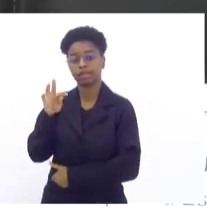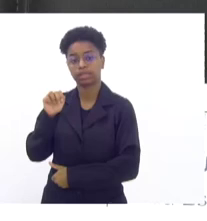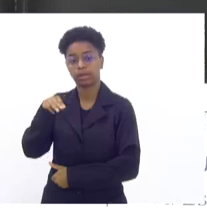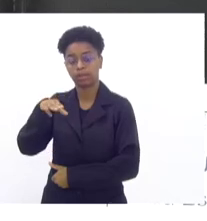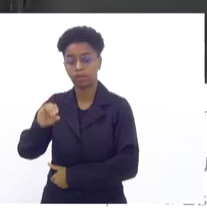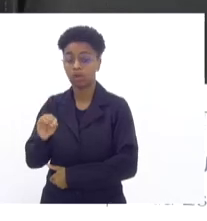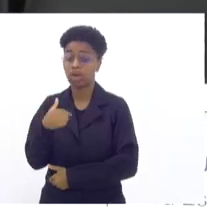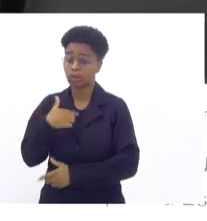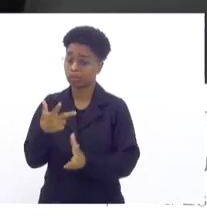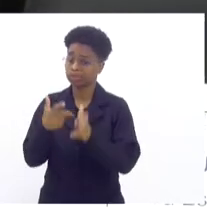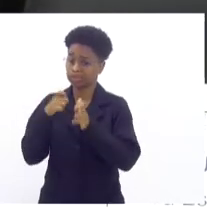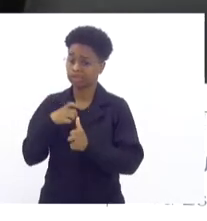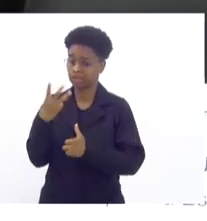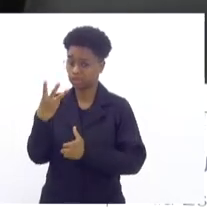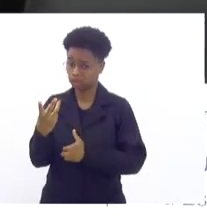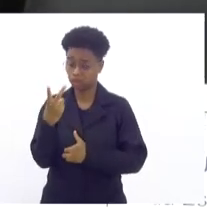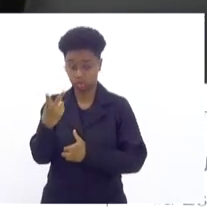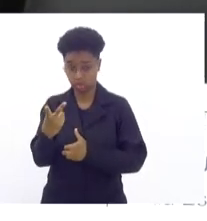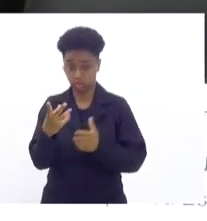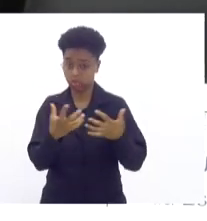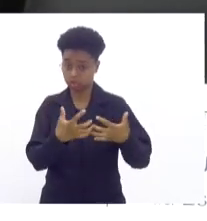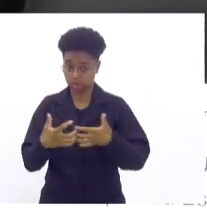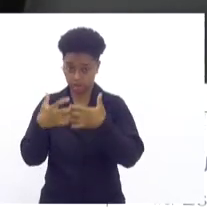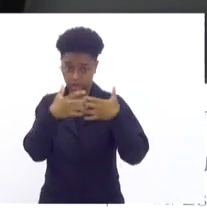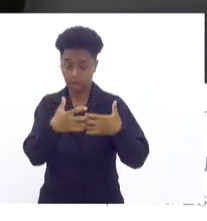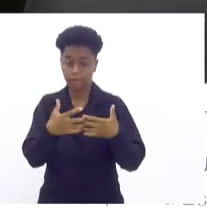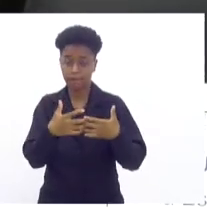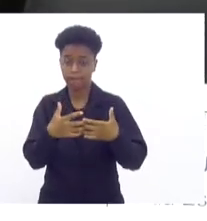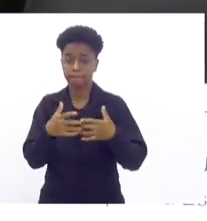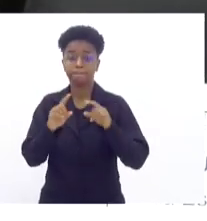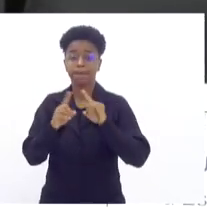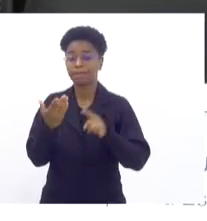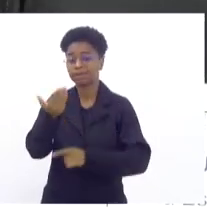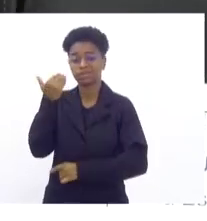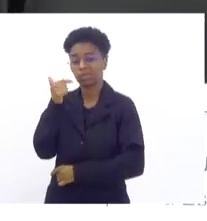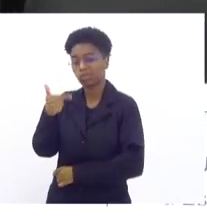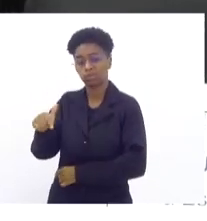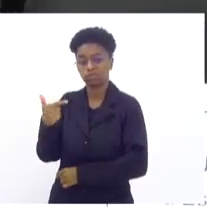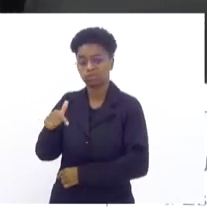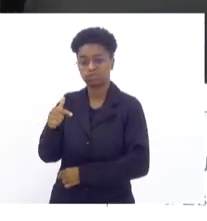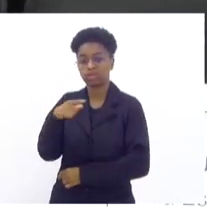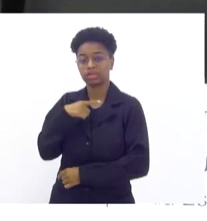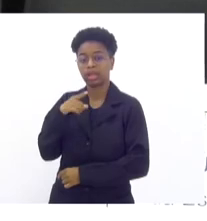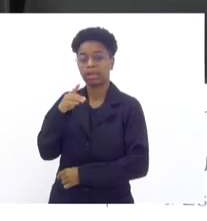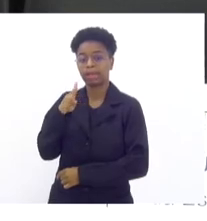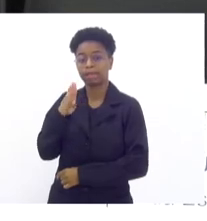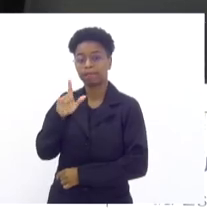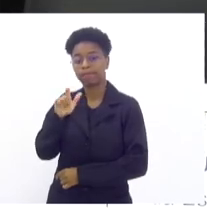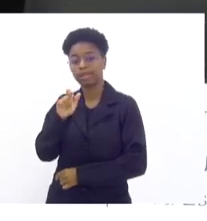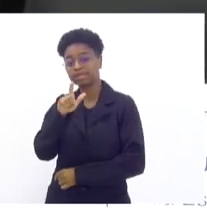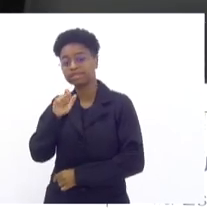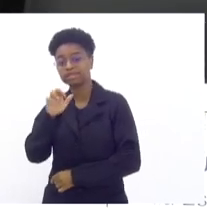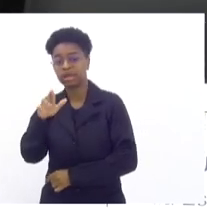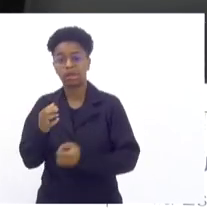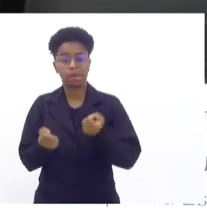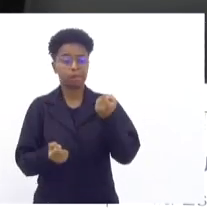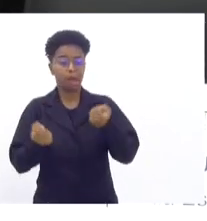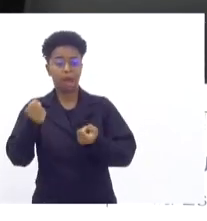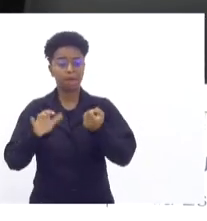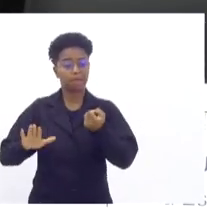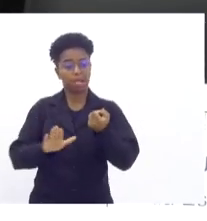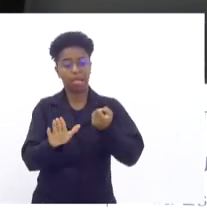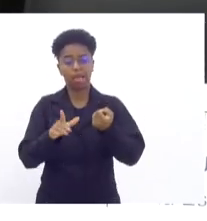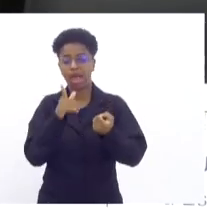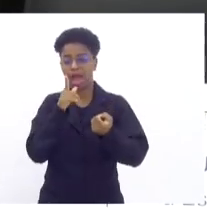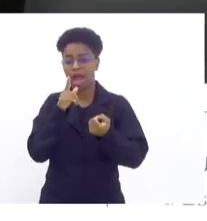batalhão tem dois blindados, antigamente nem blindado tinha, era aquela blaze, papel, pisava na embreagem, escorregava o pé porque estava vazando um